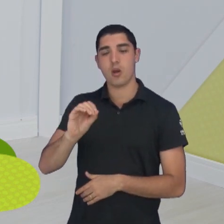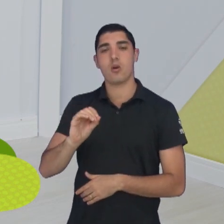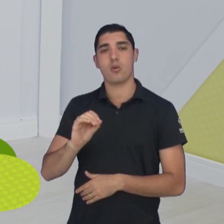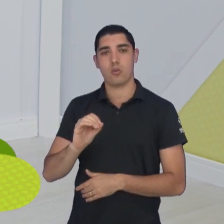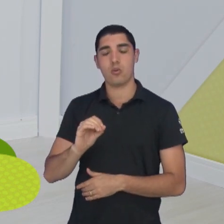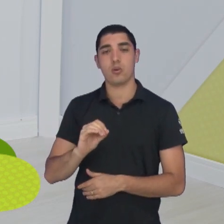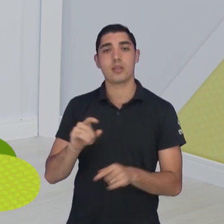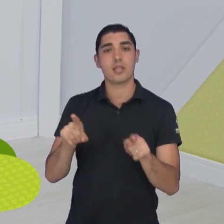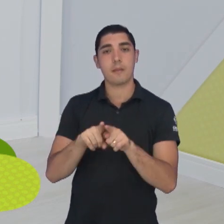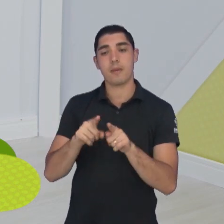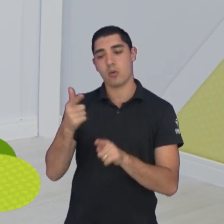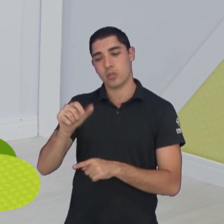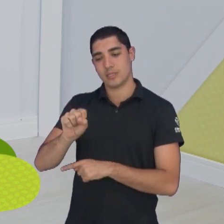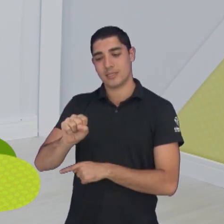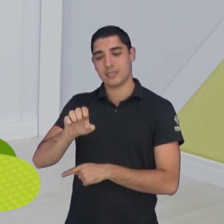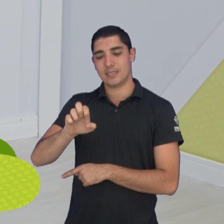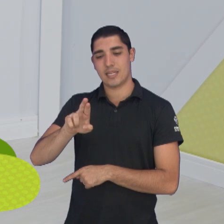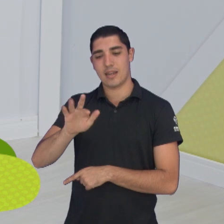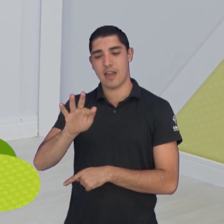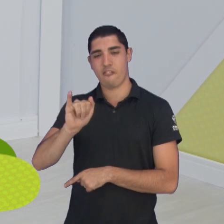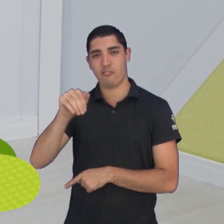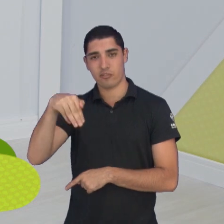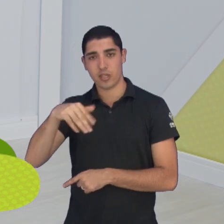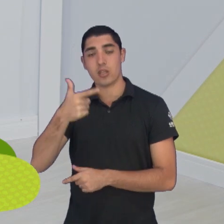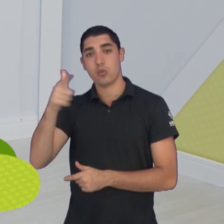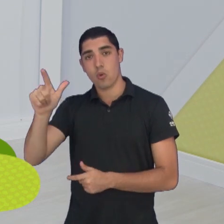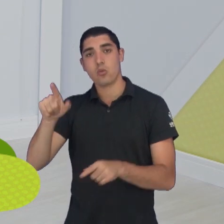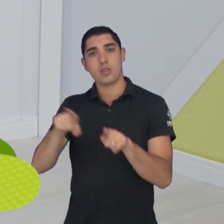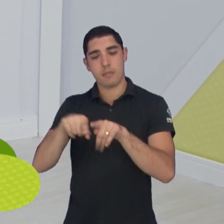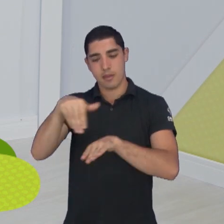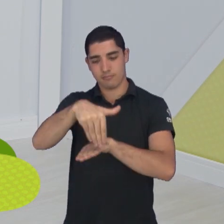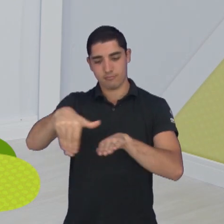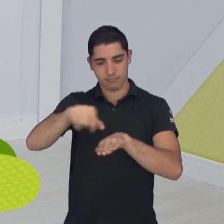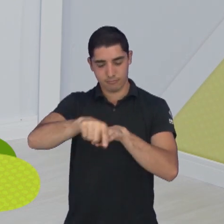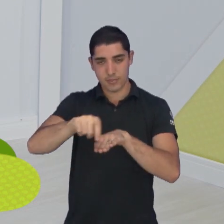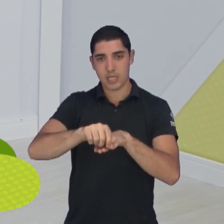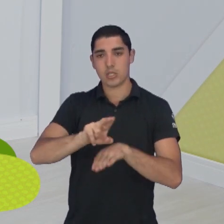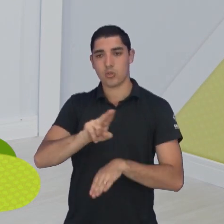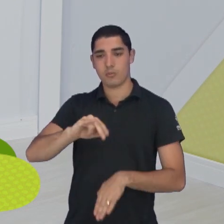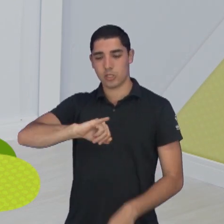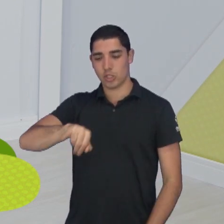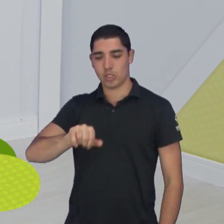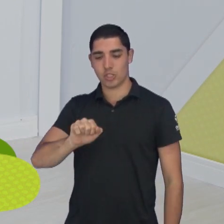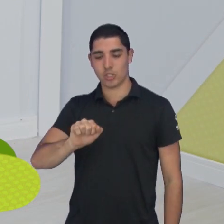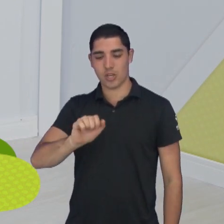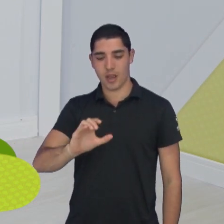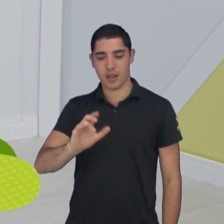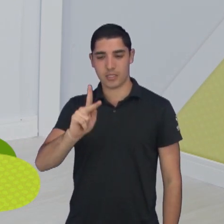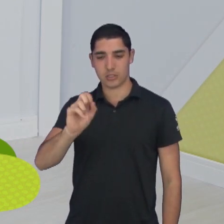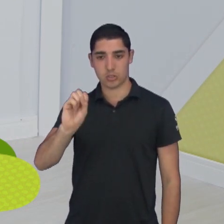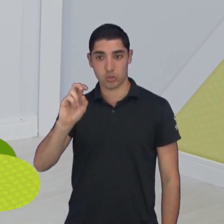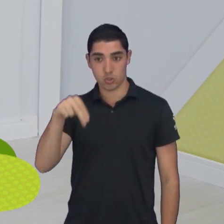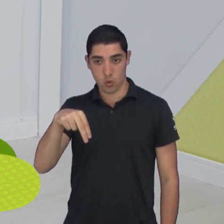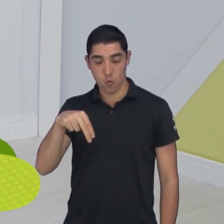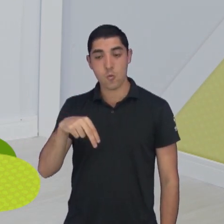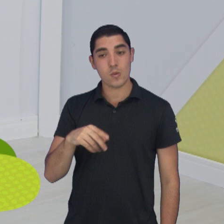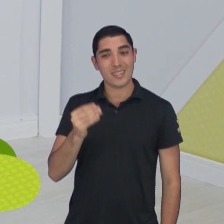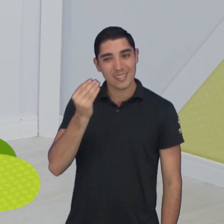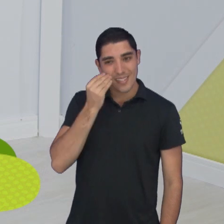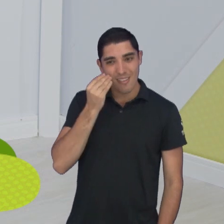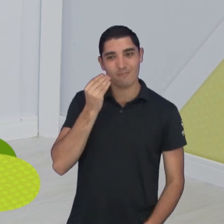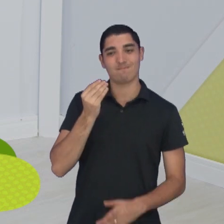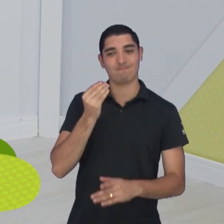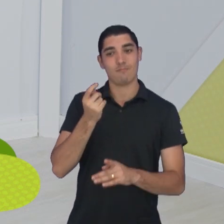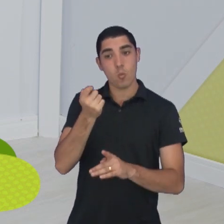Matheus Serafim e também o Jackson, né? Que acabou ganhando a titularidade em cima do Rafael Tanque. Ou seja, foi para vencer. Não poupou